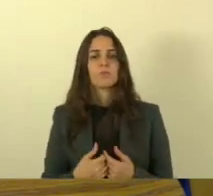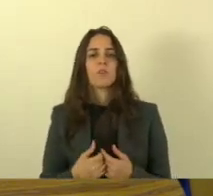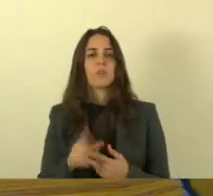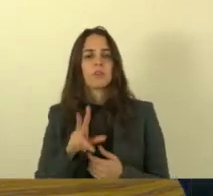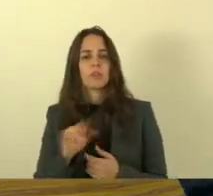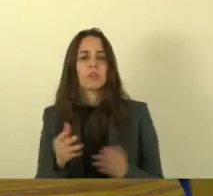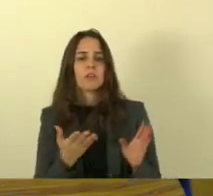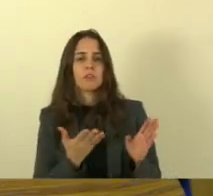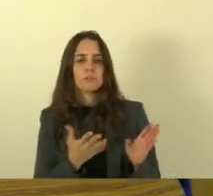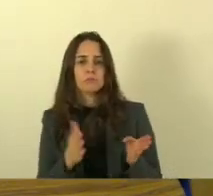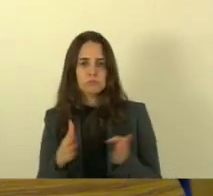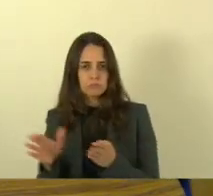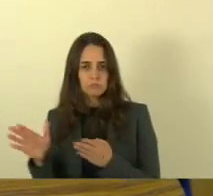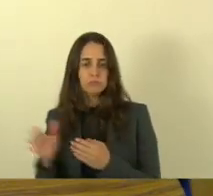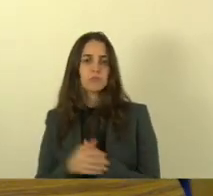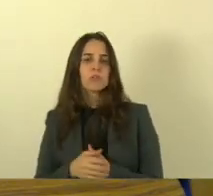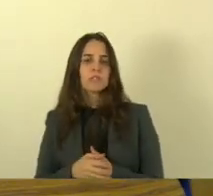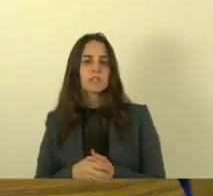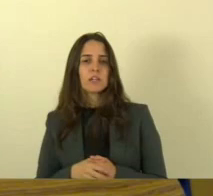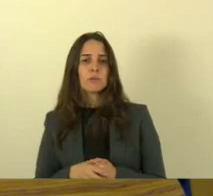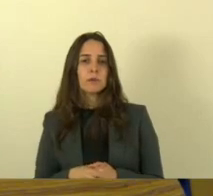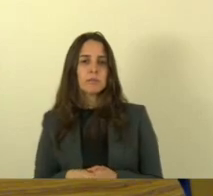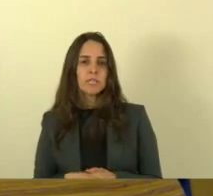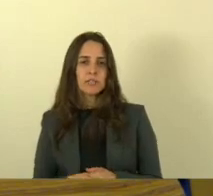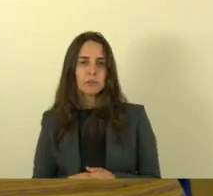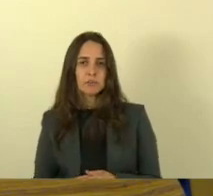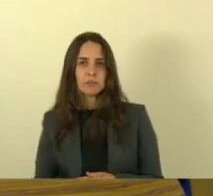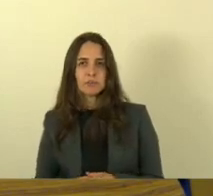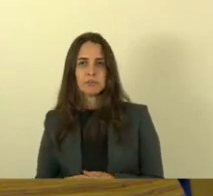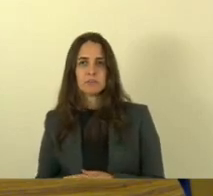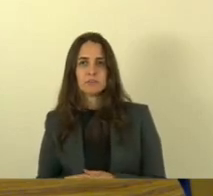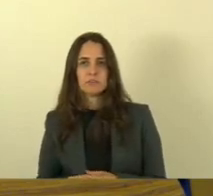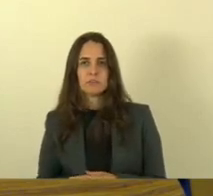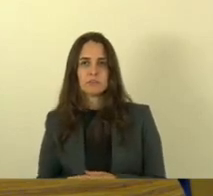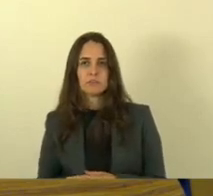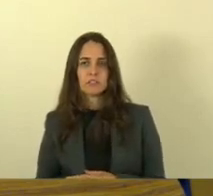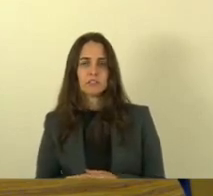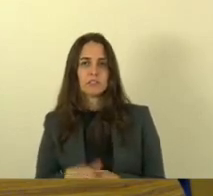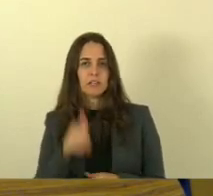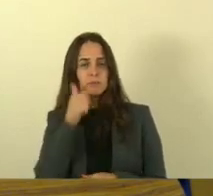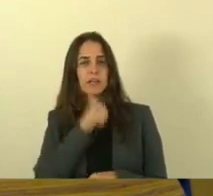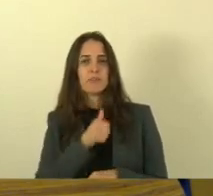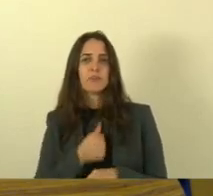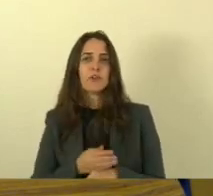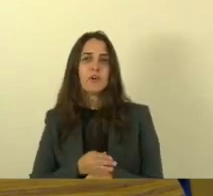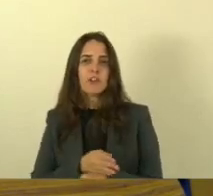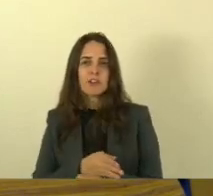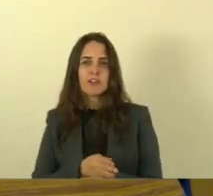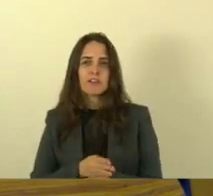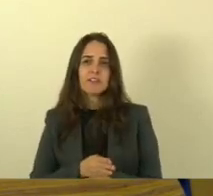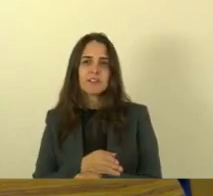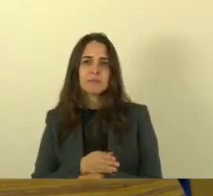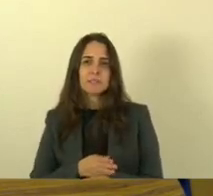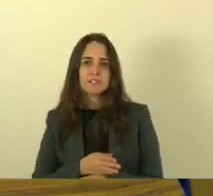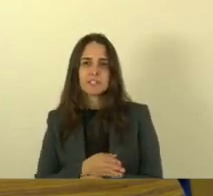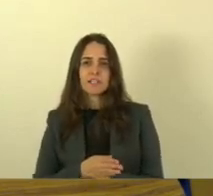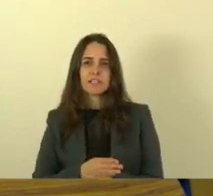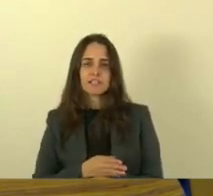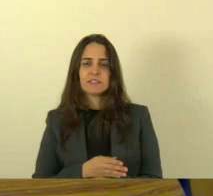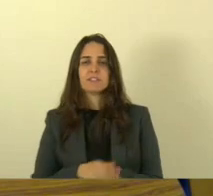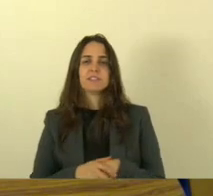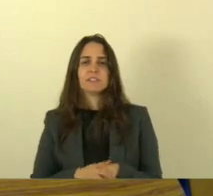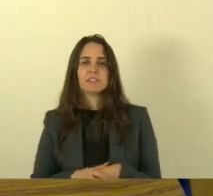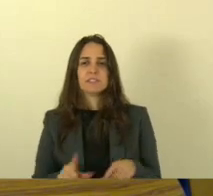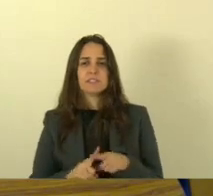eu estive com o governador recentemente na região da Serra falei a respeito de vocês essa